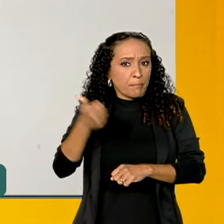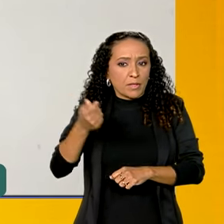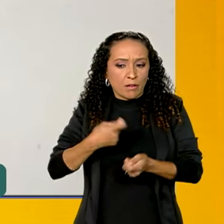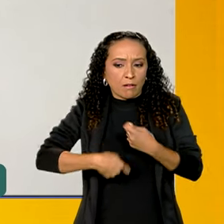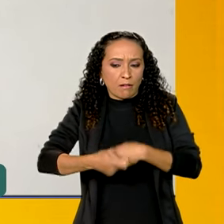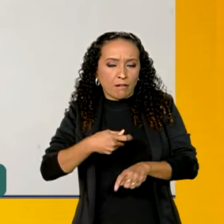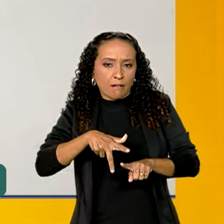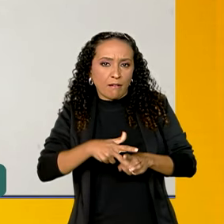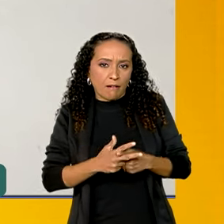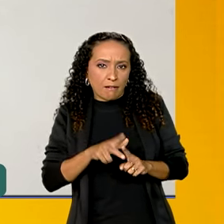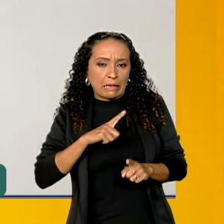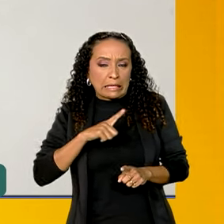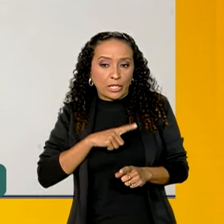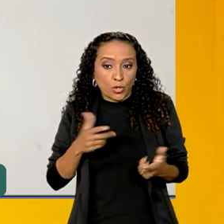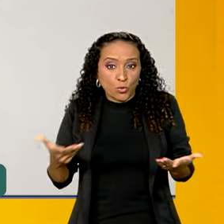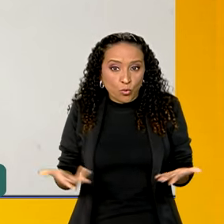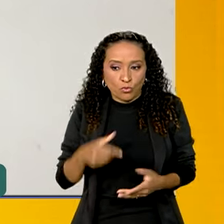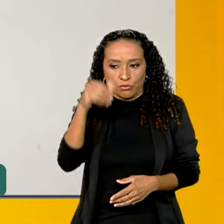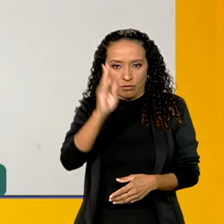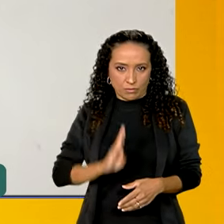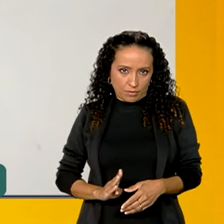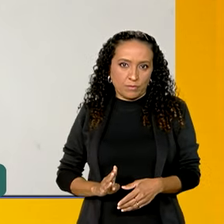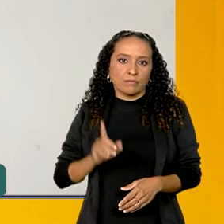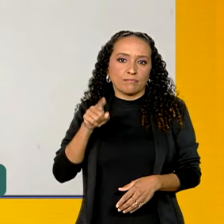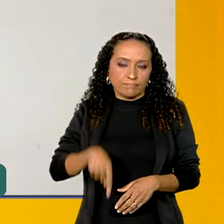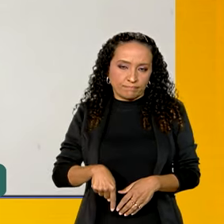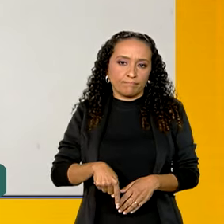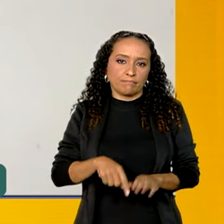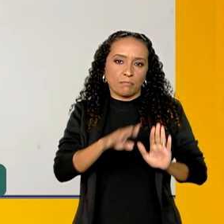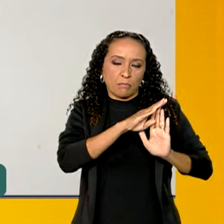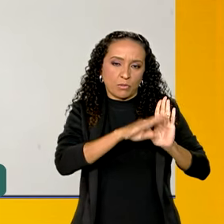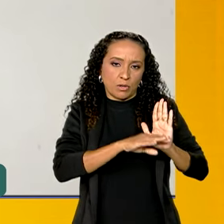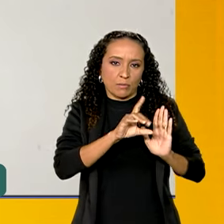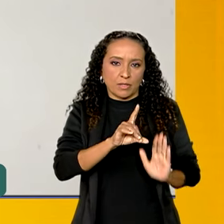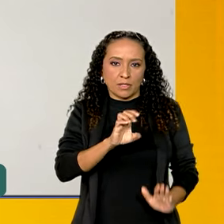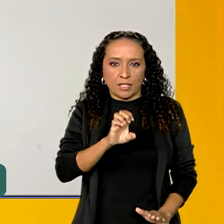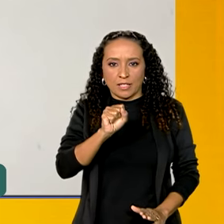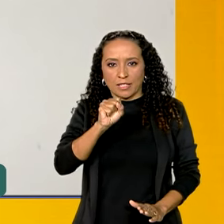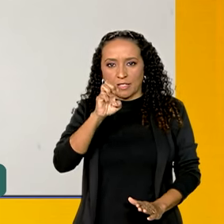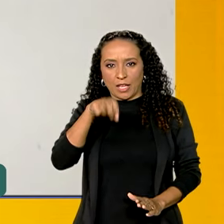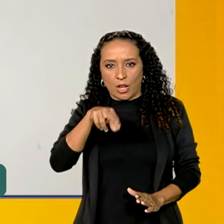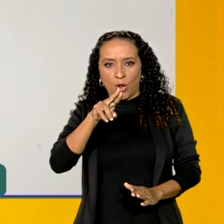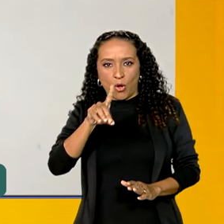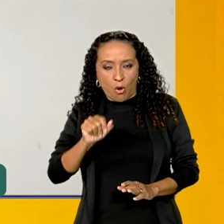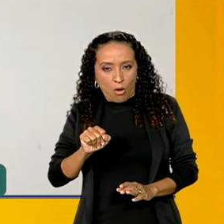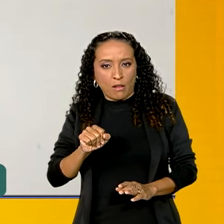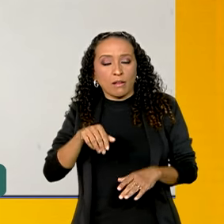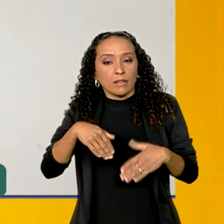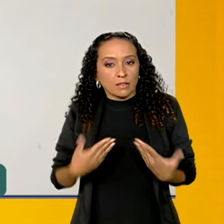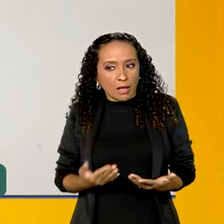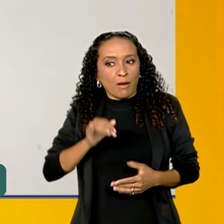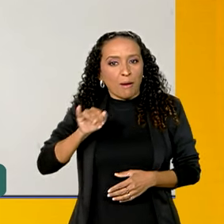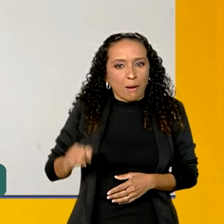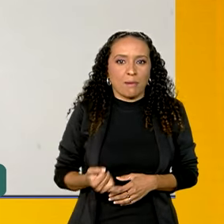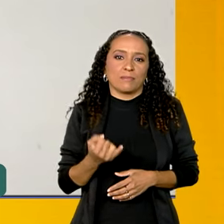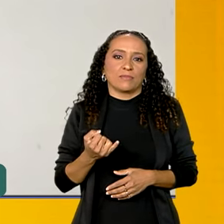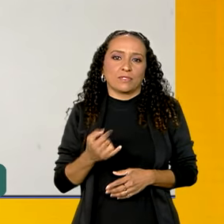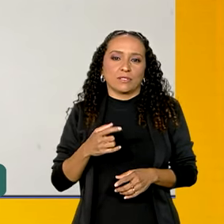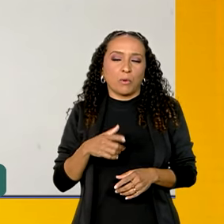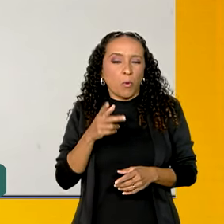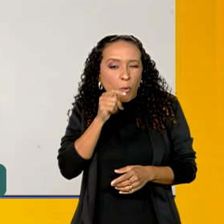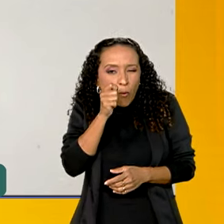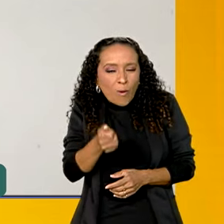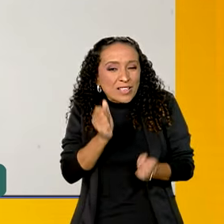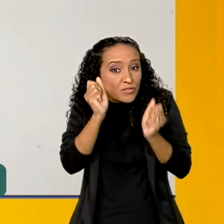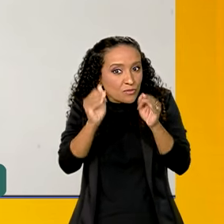renegociação que tem hoje no Brasil é no Desenrola. Então, aproveite, porque a gente está chegando aqui